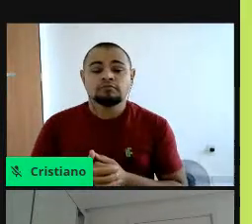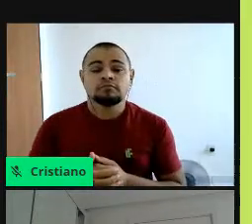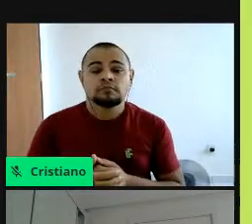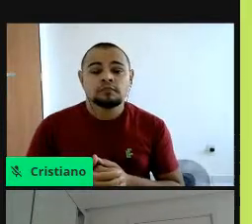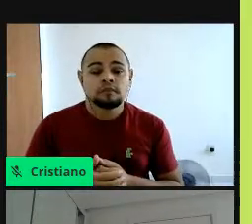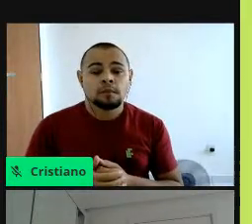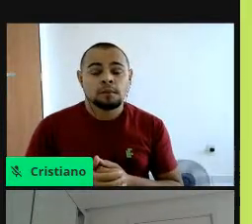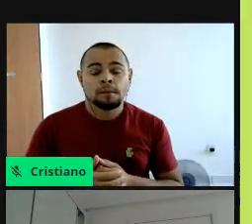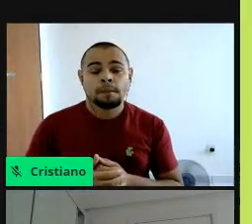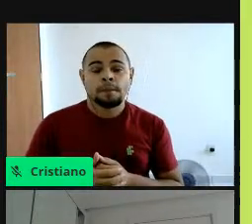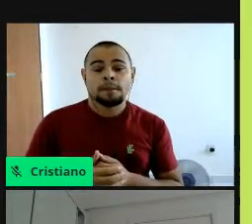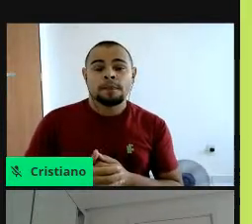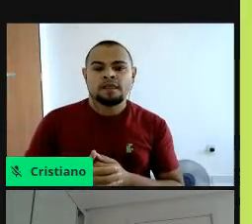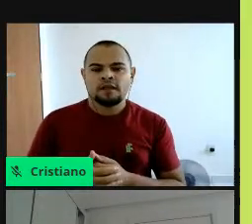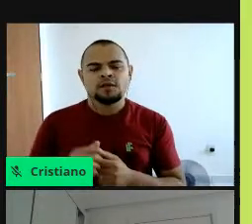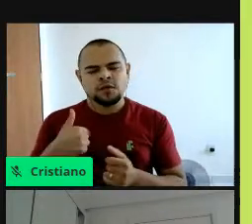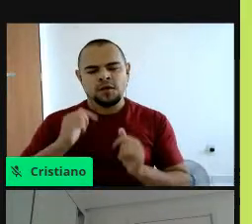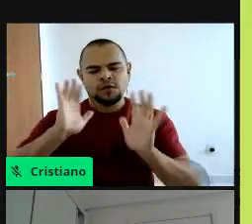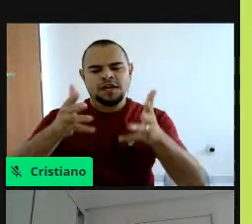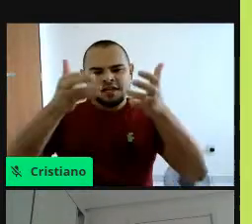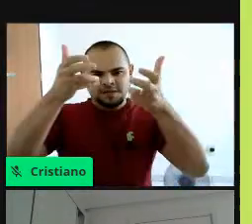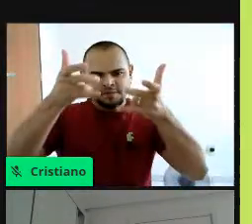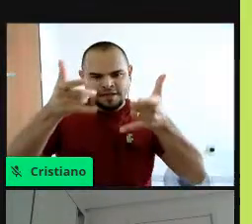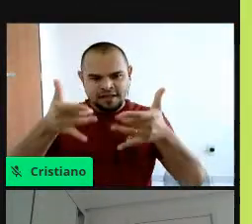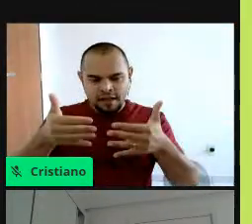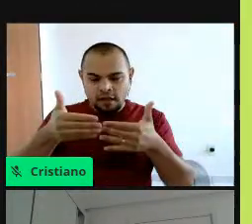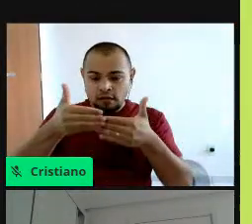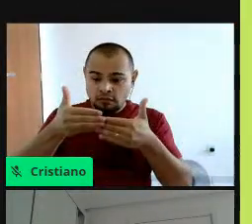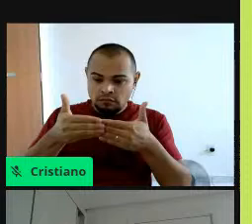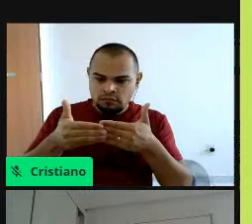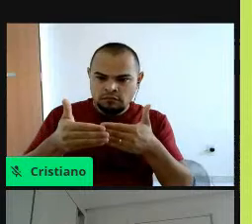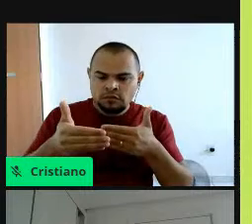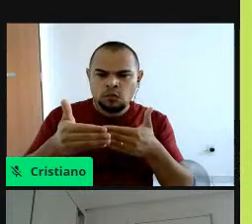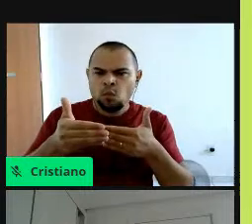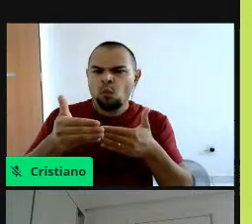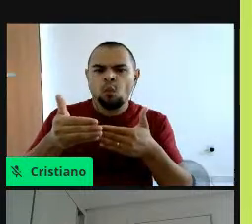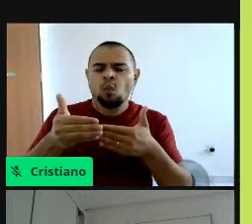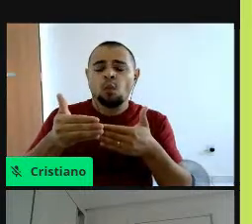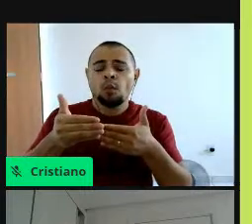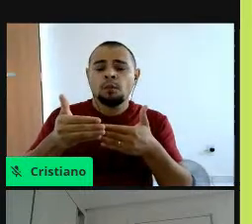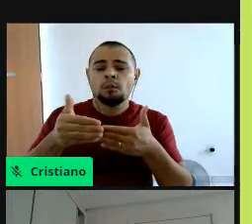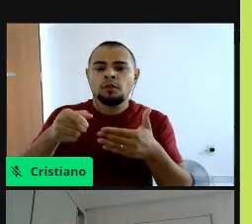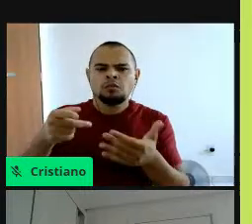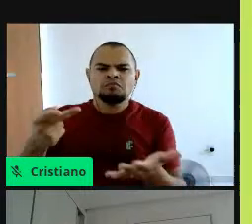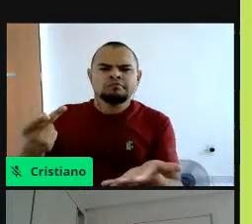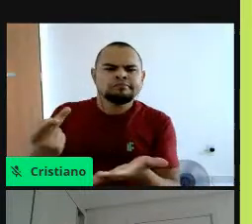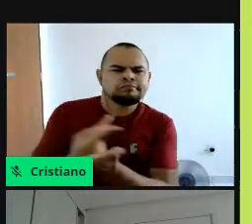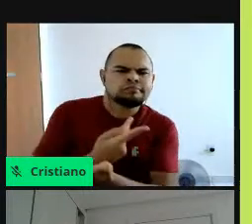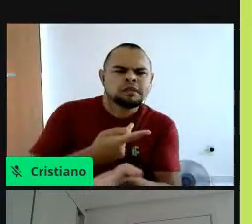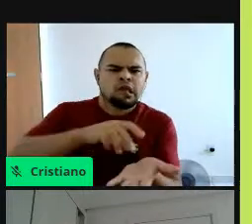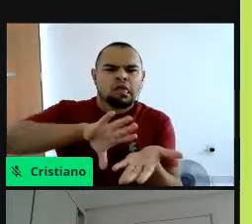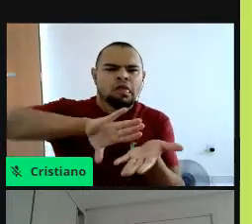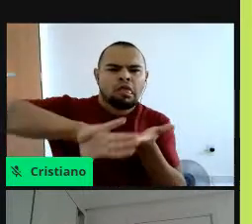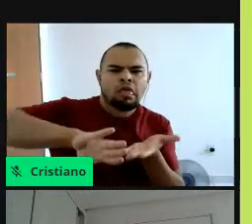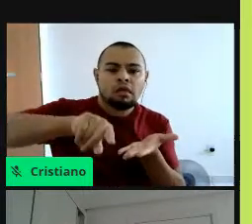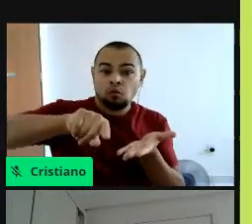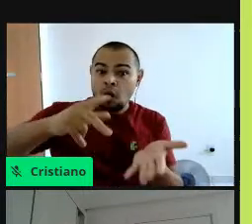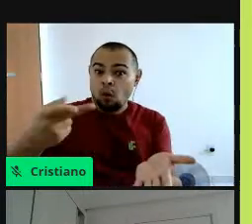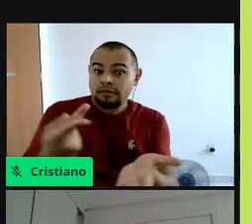princípio, não é, e também desse impacto, né, da, dos resíduos